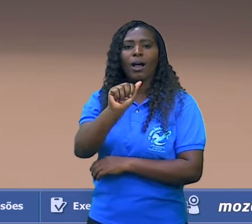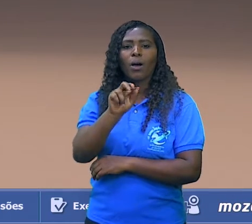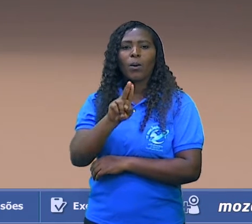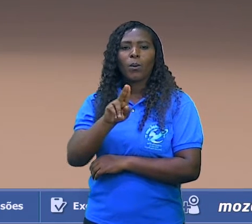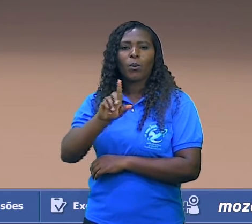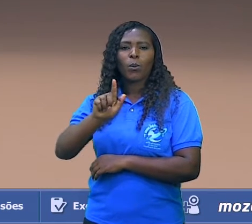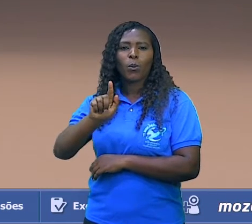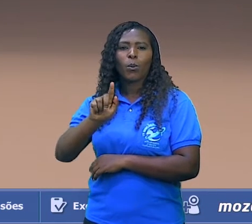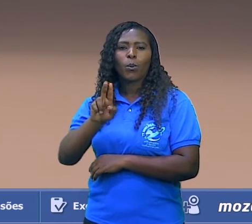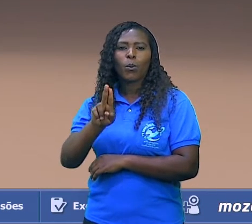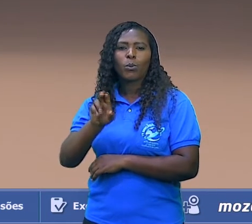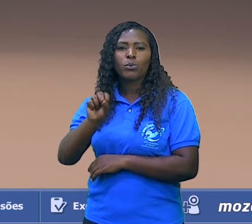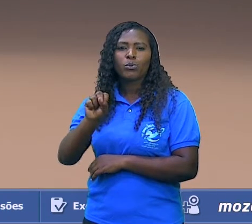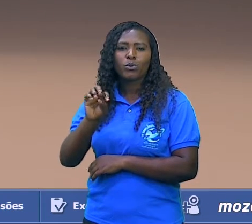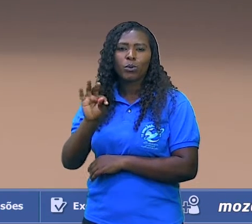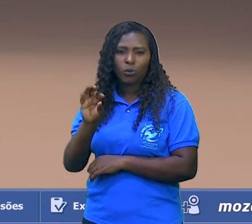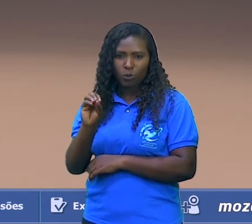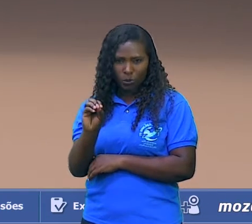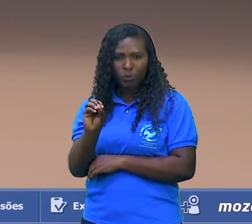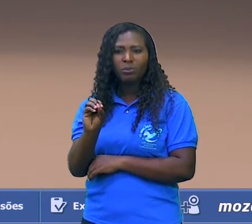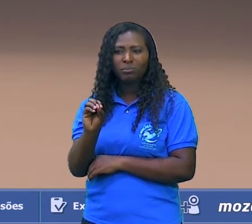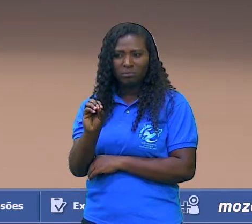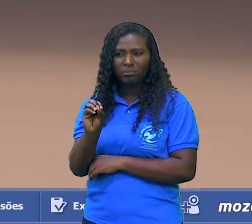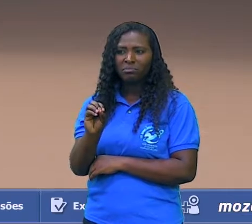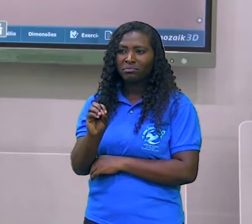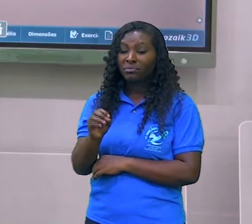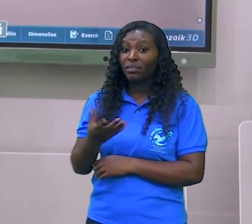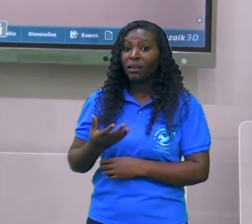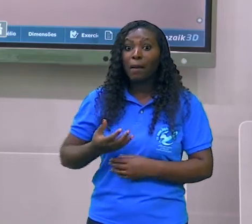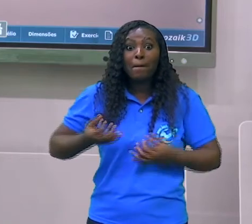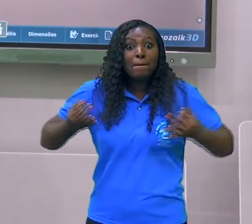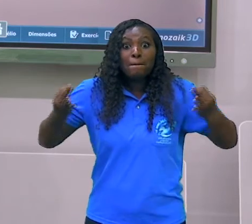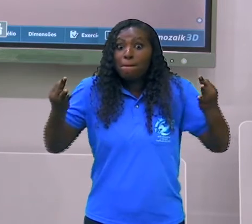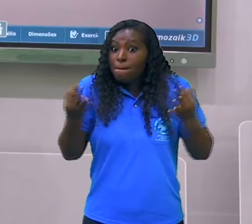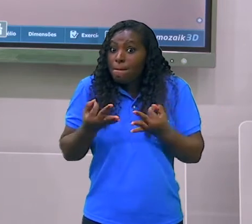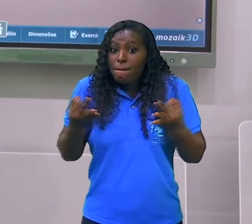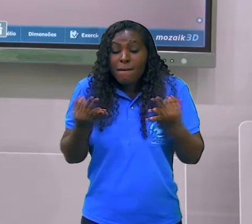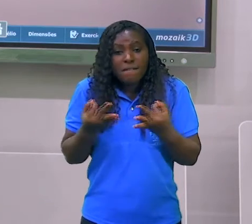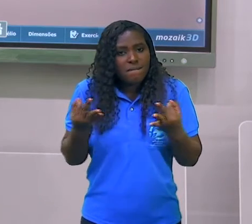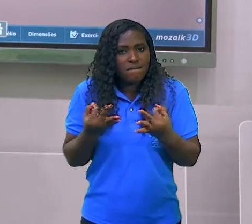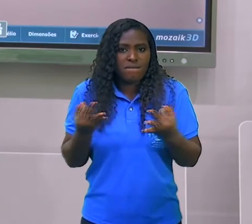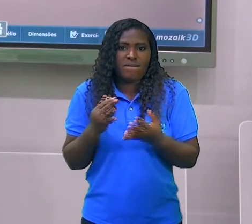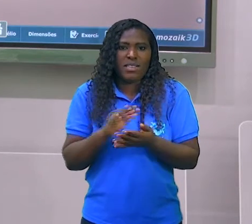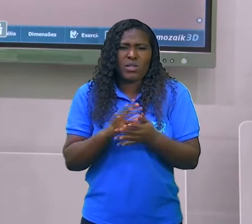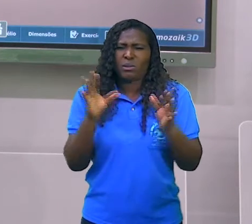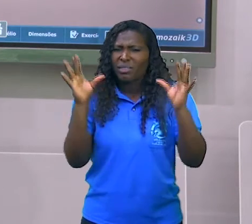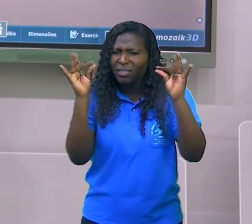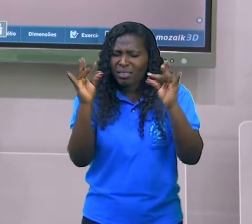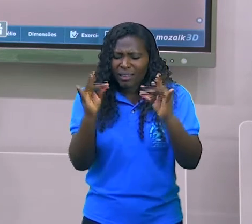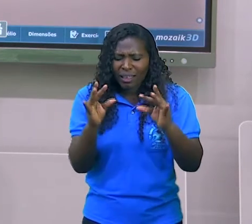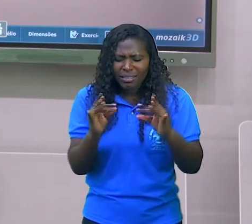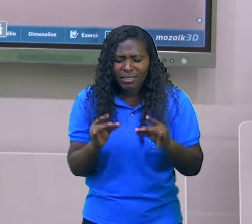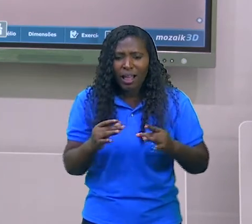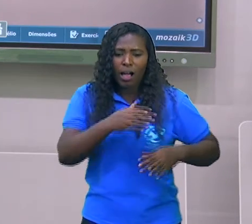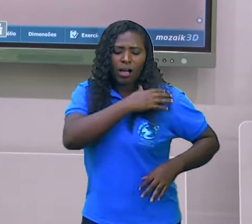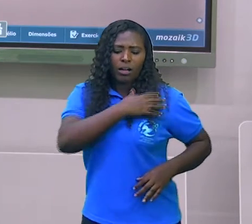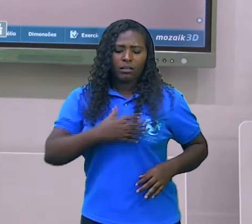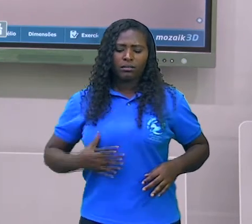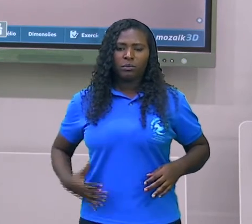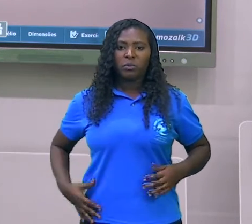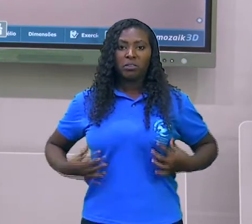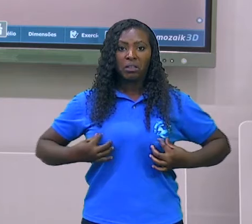Então, nós temos uma perfeição. aqui os detalhes do manto, das roupas.